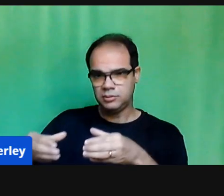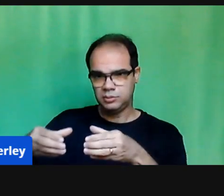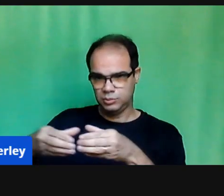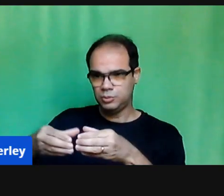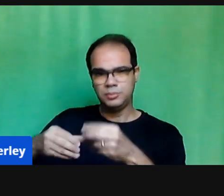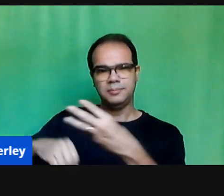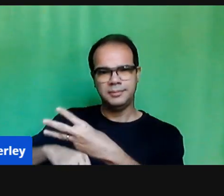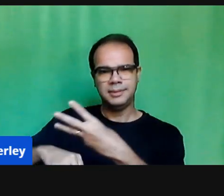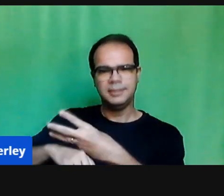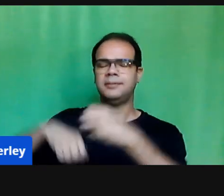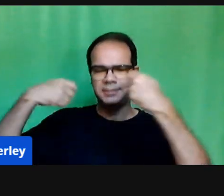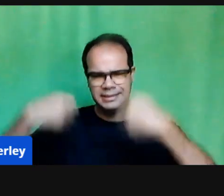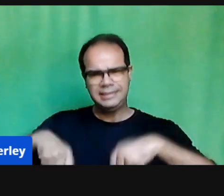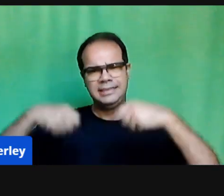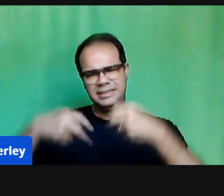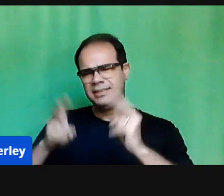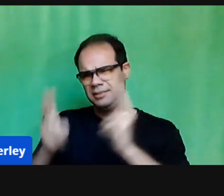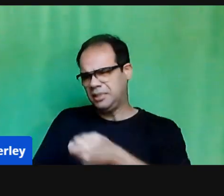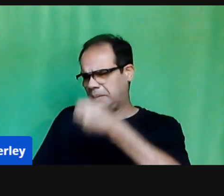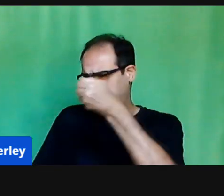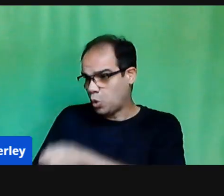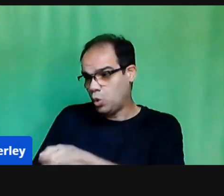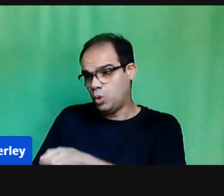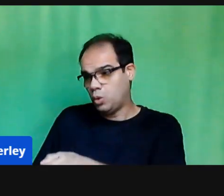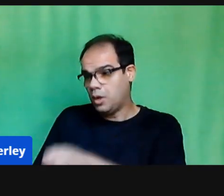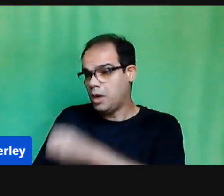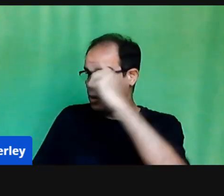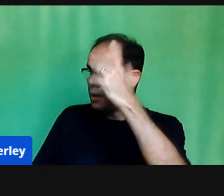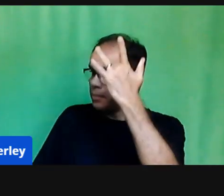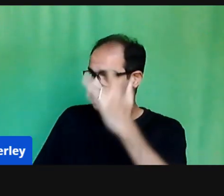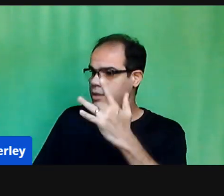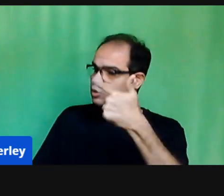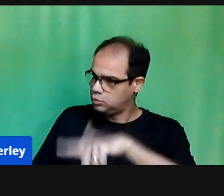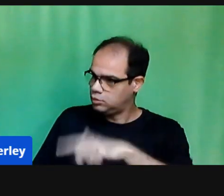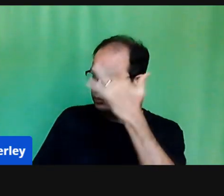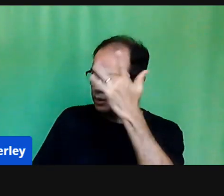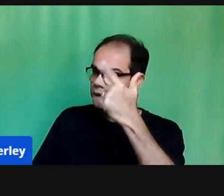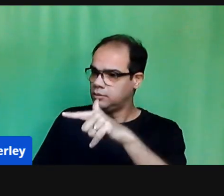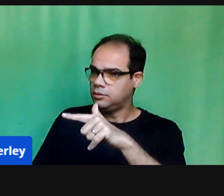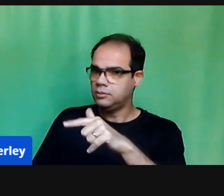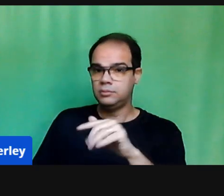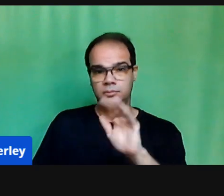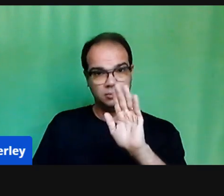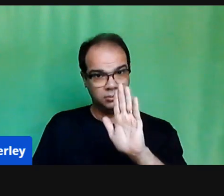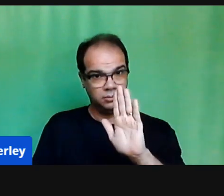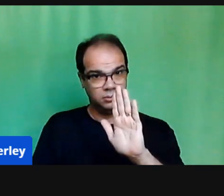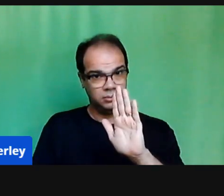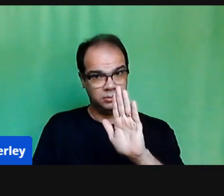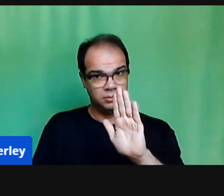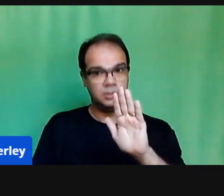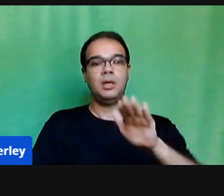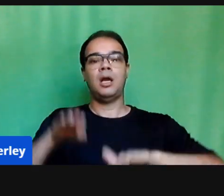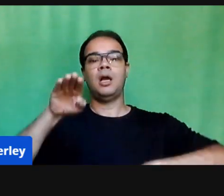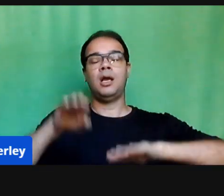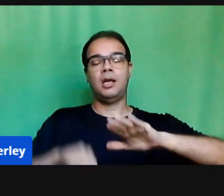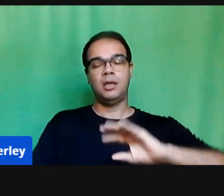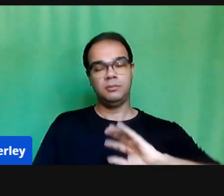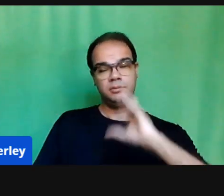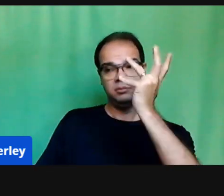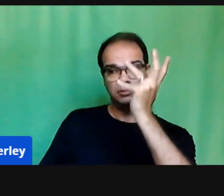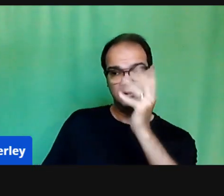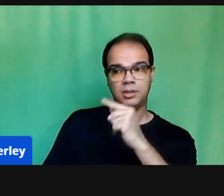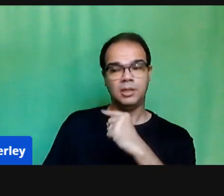contexto de nossas famílias estão trabalhando nesse período em que as crianças estão no seu horário de aula.